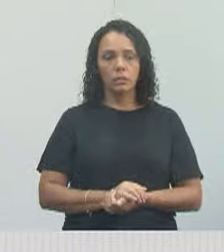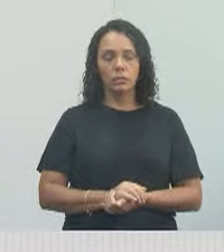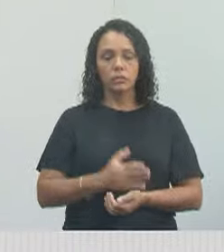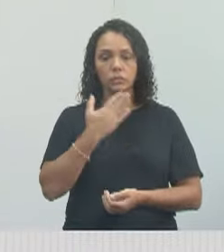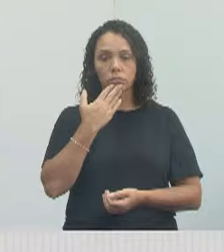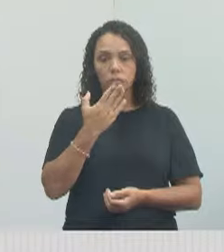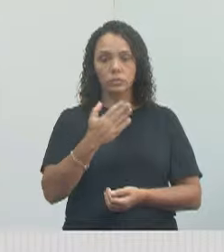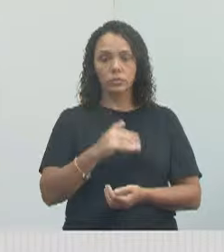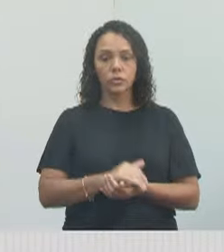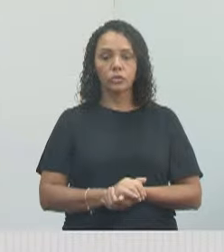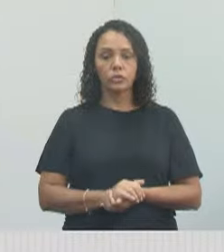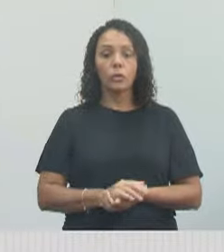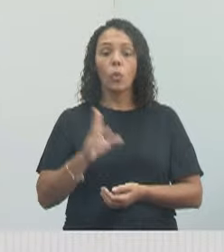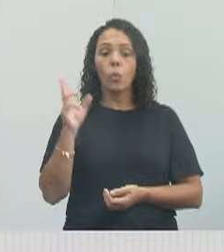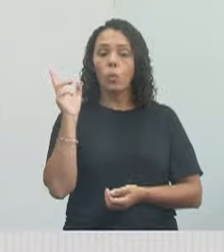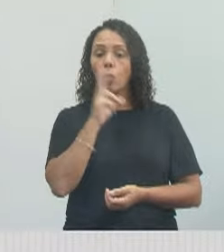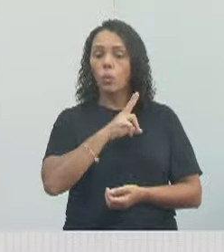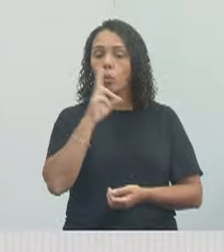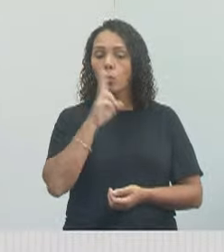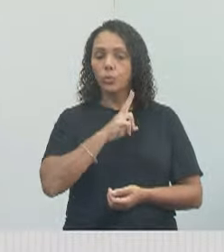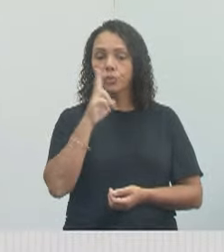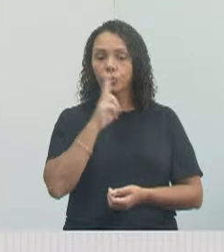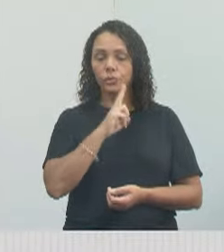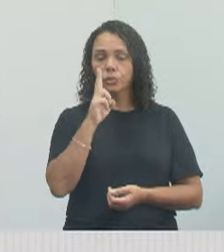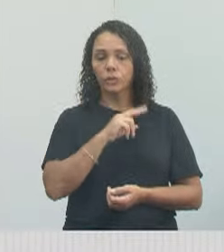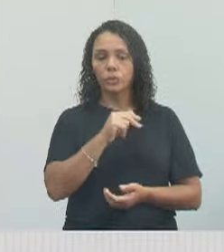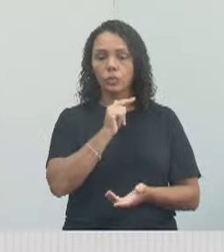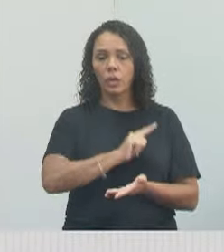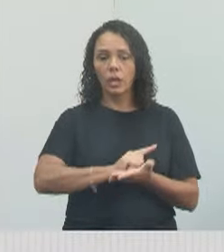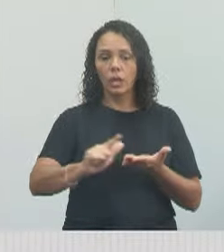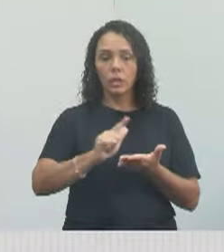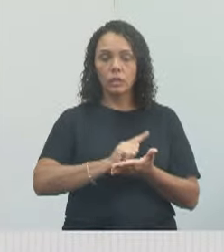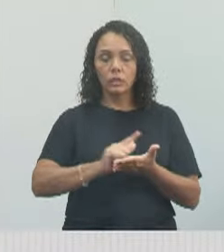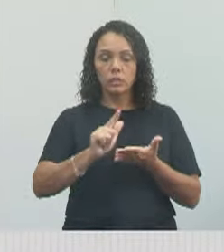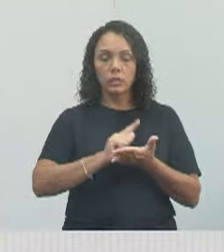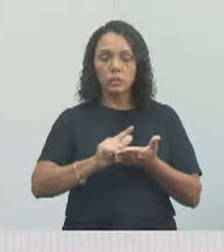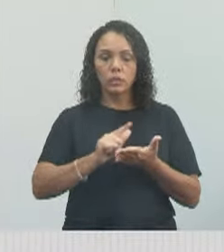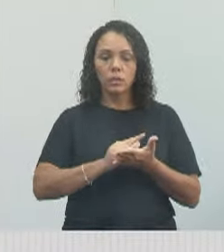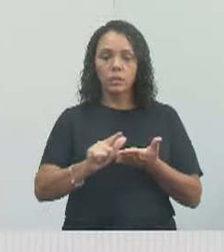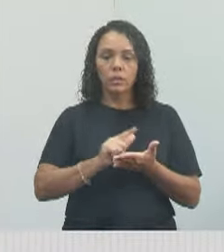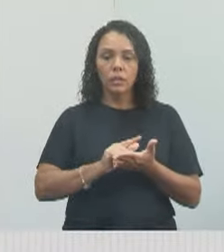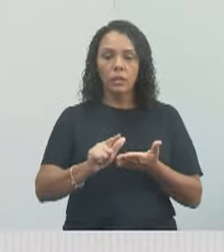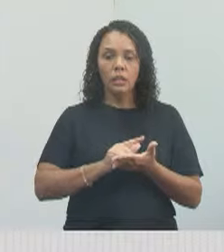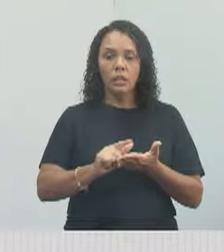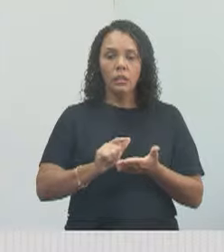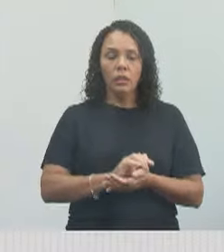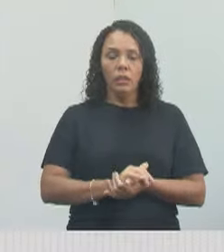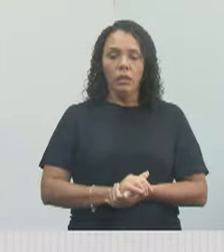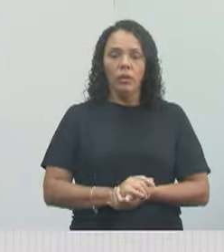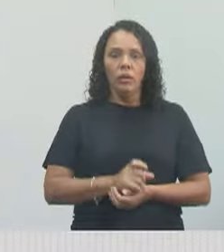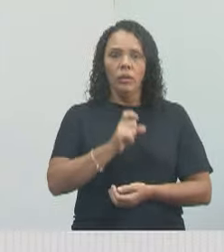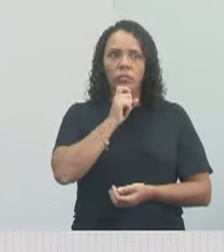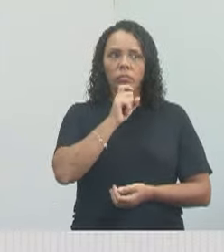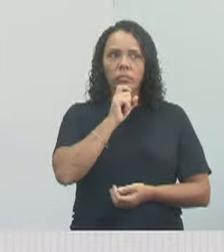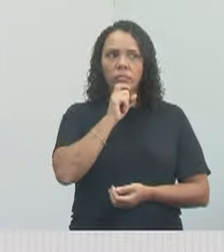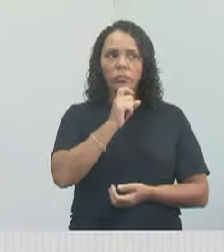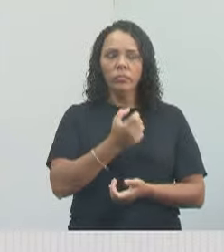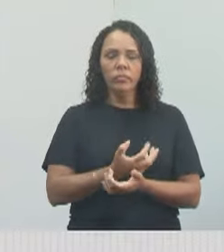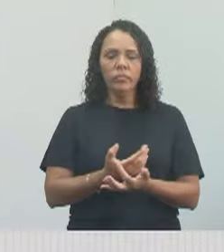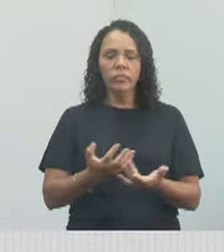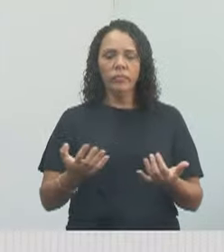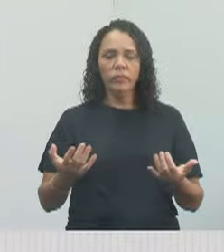Solicitamos que seja feito com urgência a limpeza do mato, da